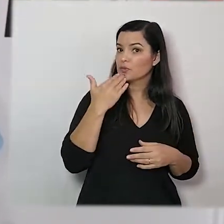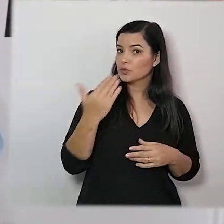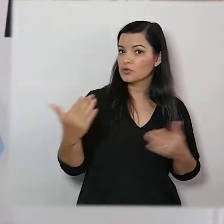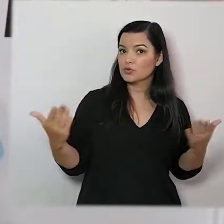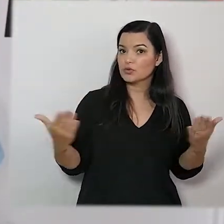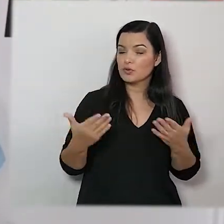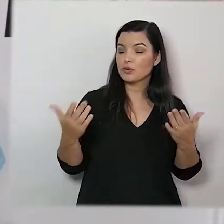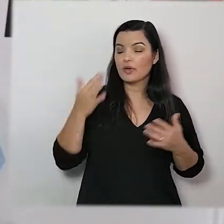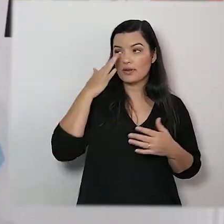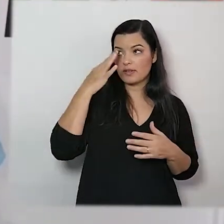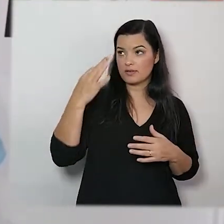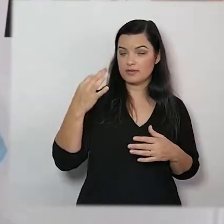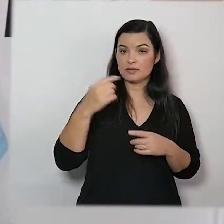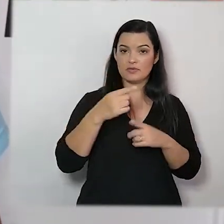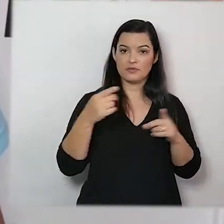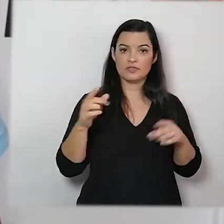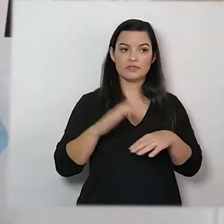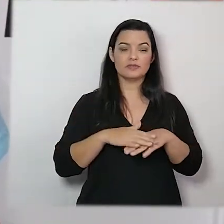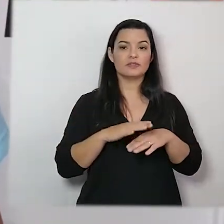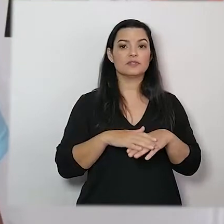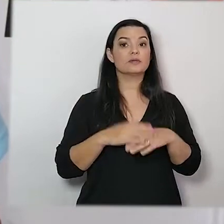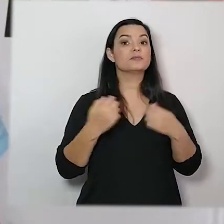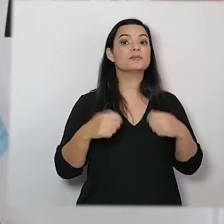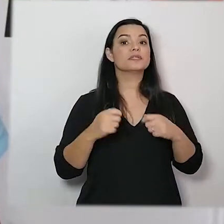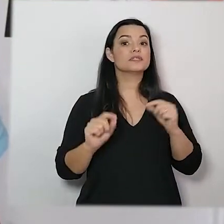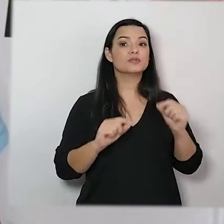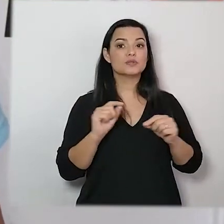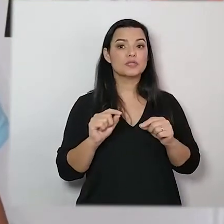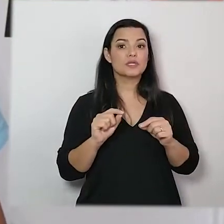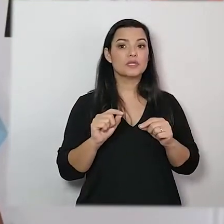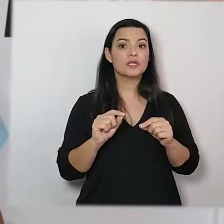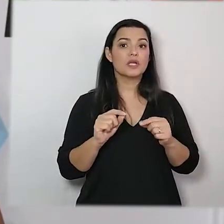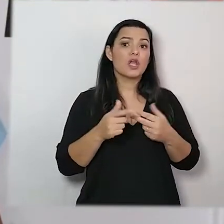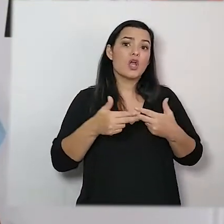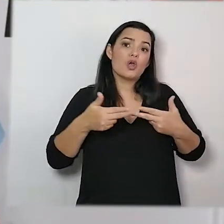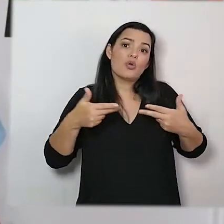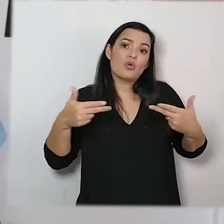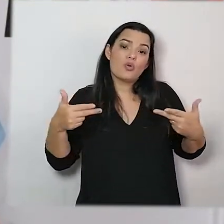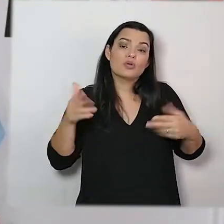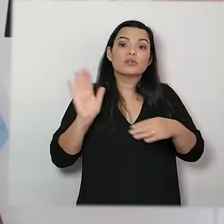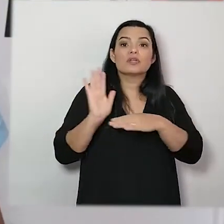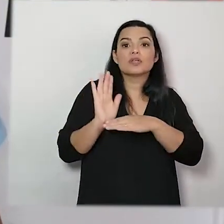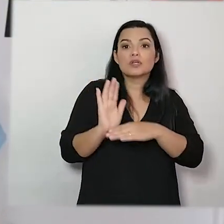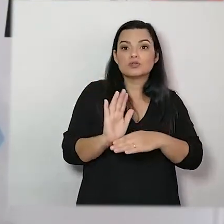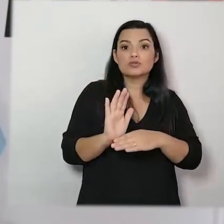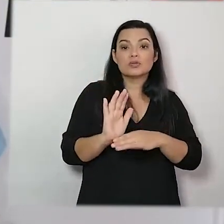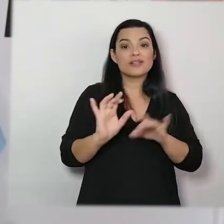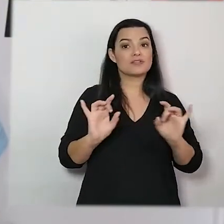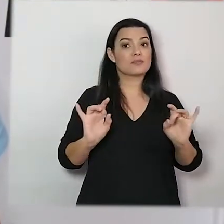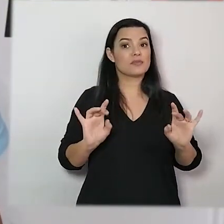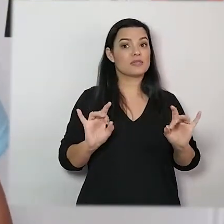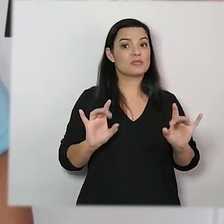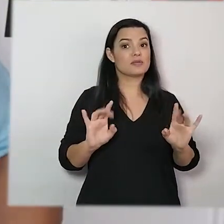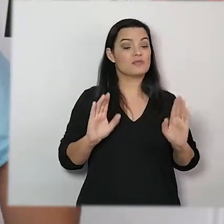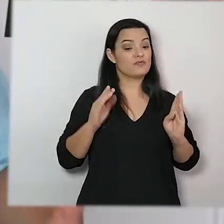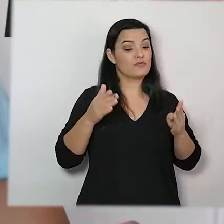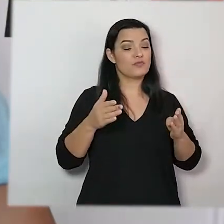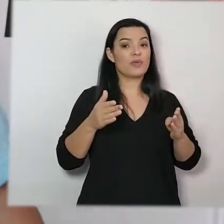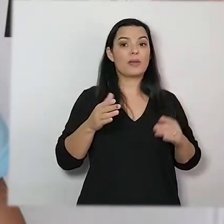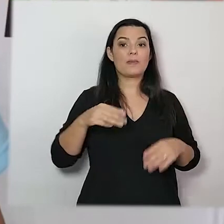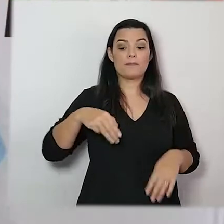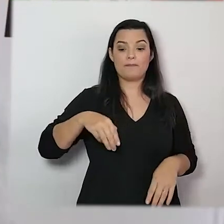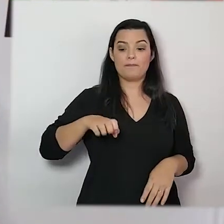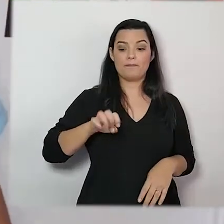para você observar, você precisaria de algum instrumento específico, um